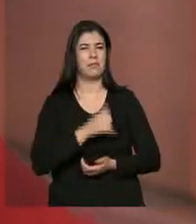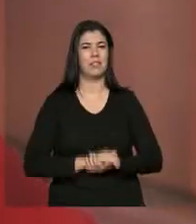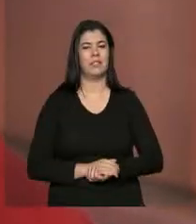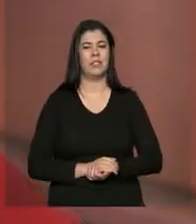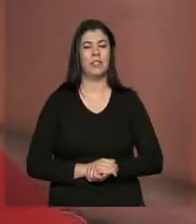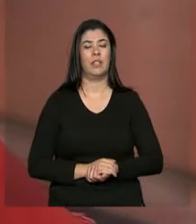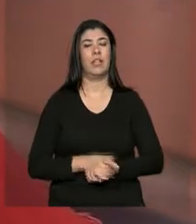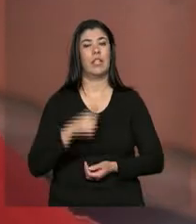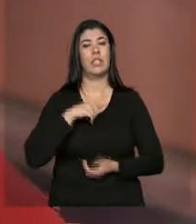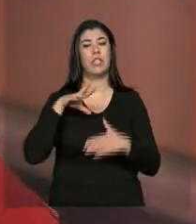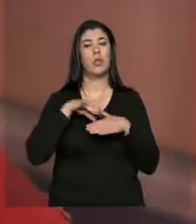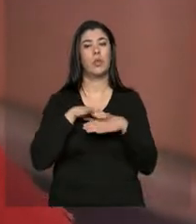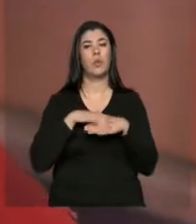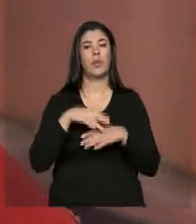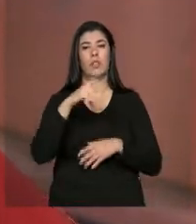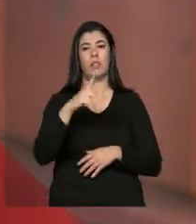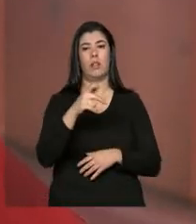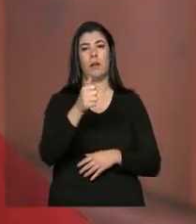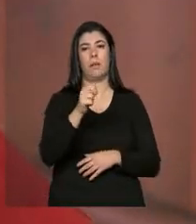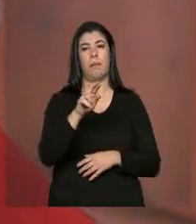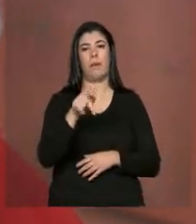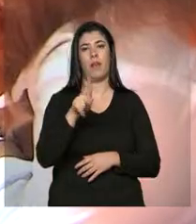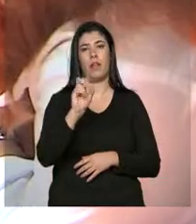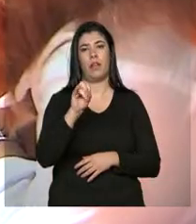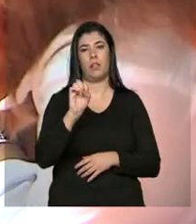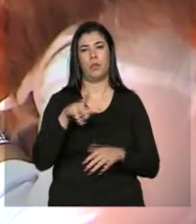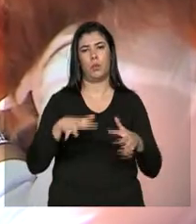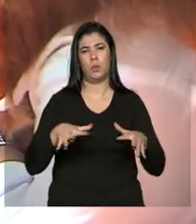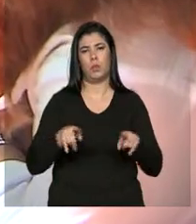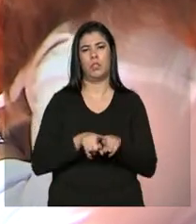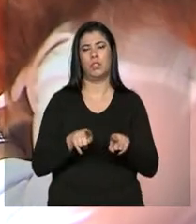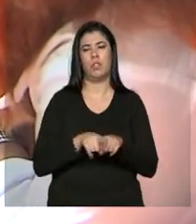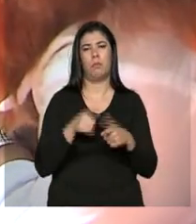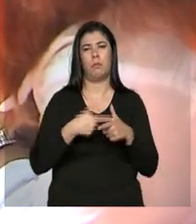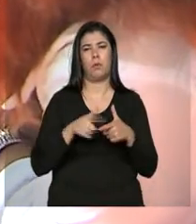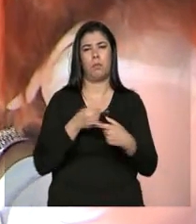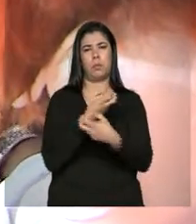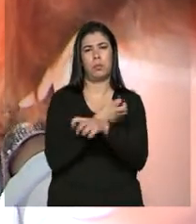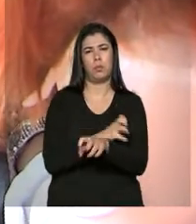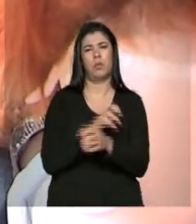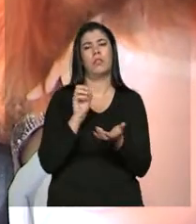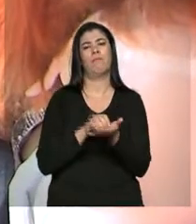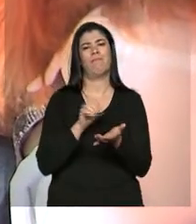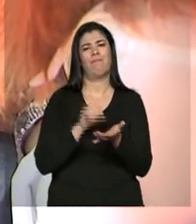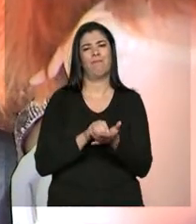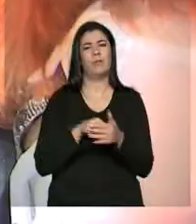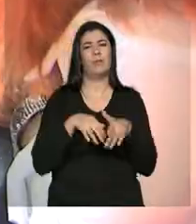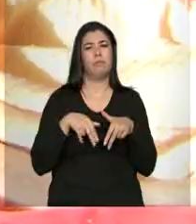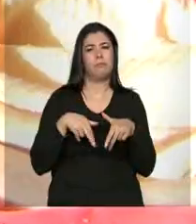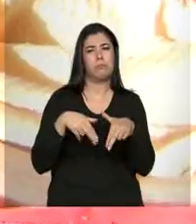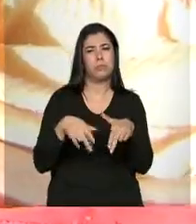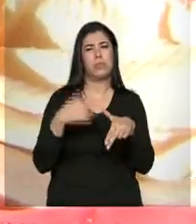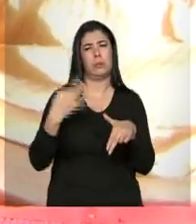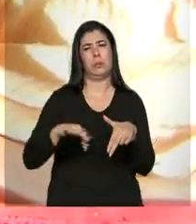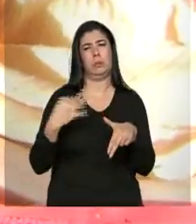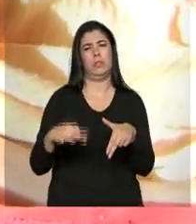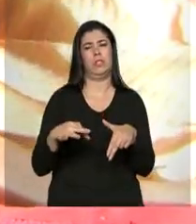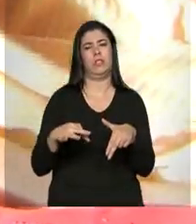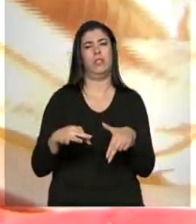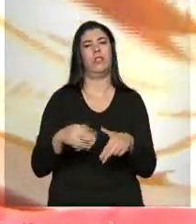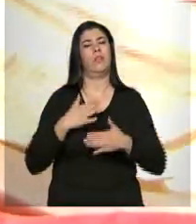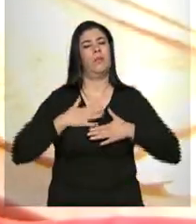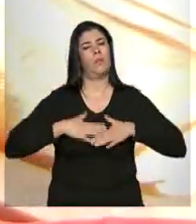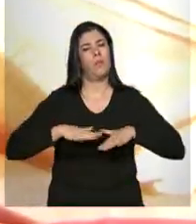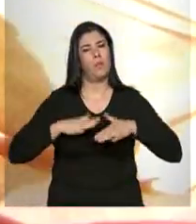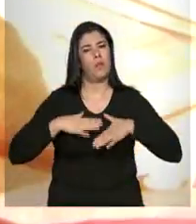Ela tem doença de Parkinson e osteoporose e quase não tem se movimentado por conta de dores. Com calma, a